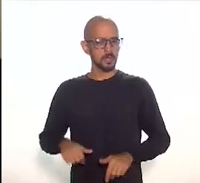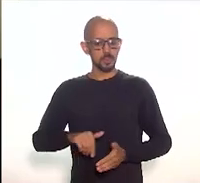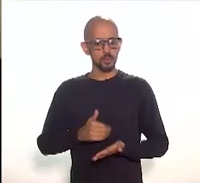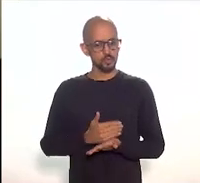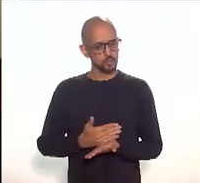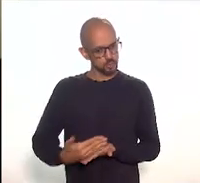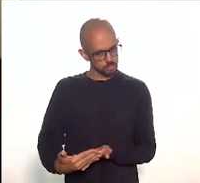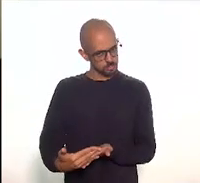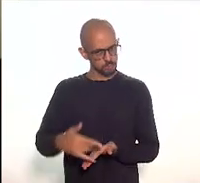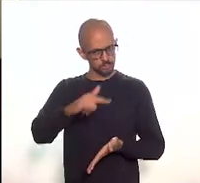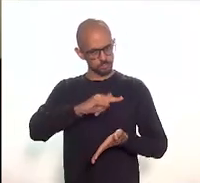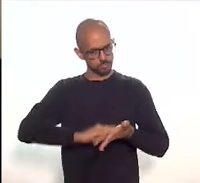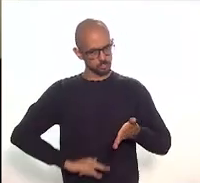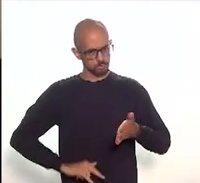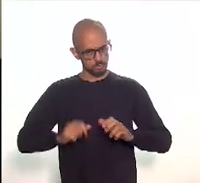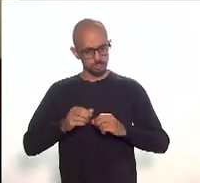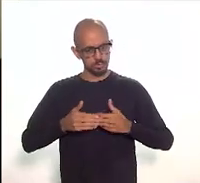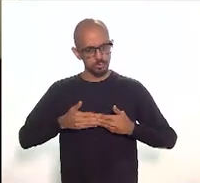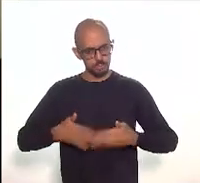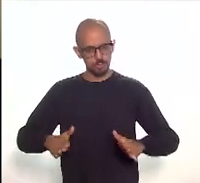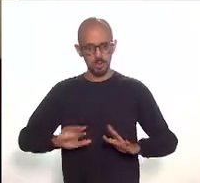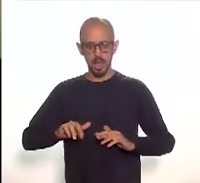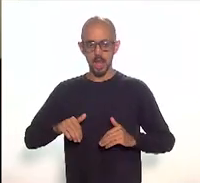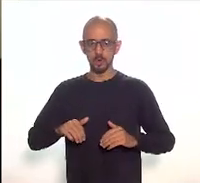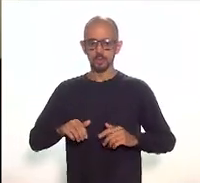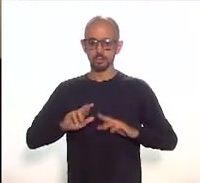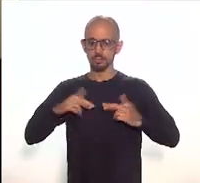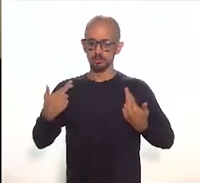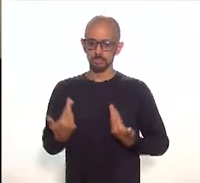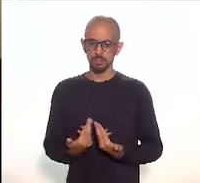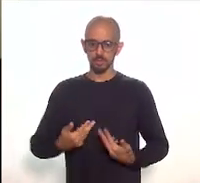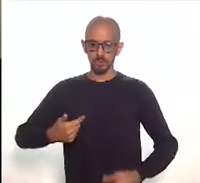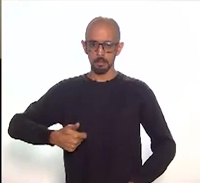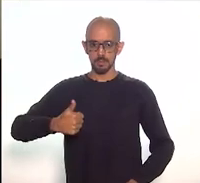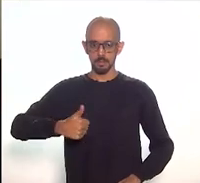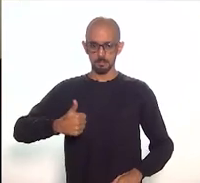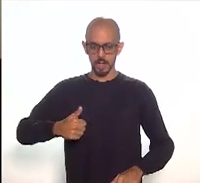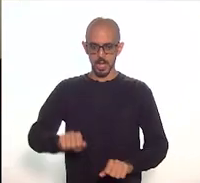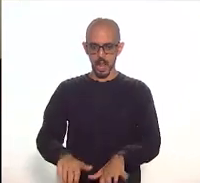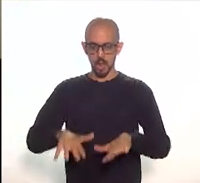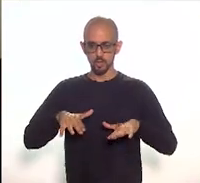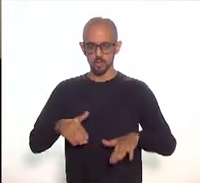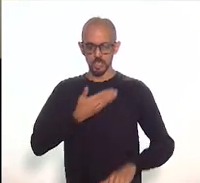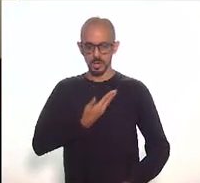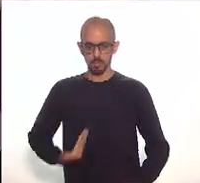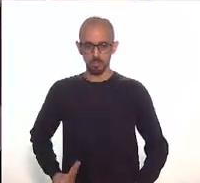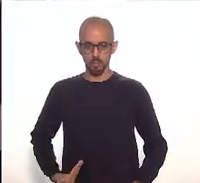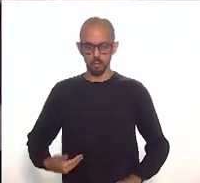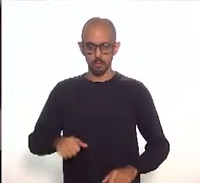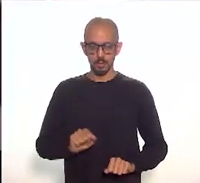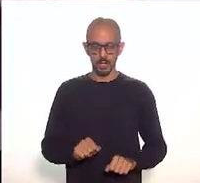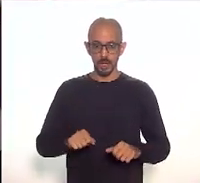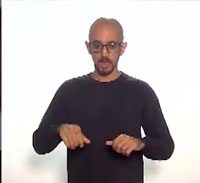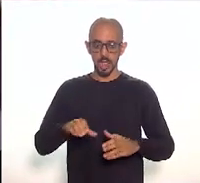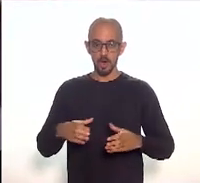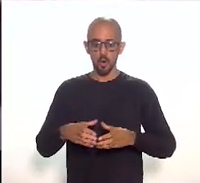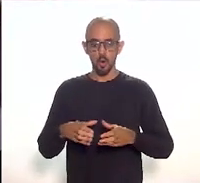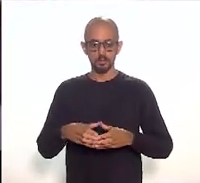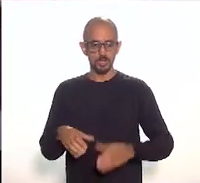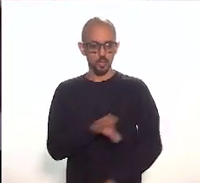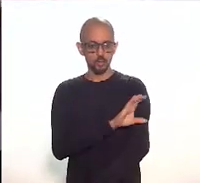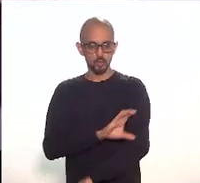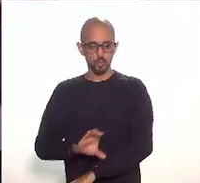regimentais, declaro aberto os trabalhos da primeira audiência pública da Comissão de Cultura, conforme